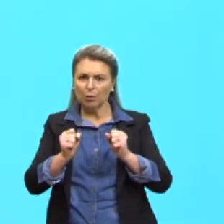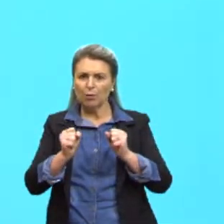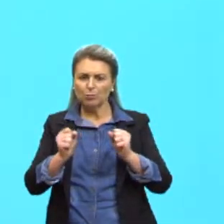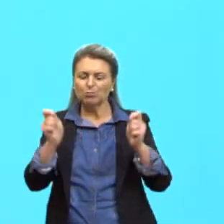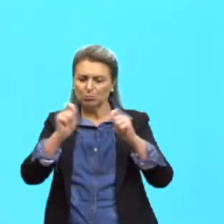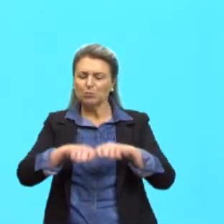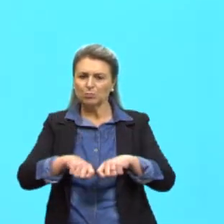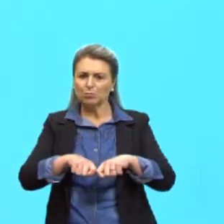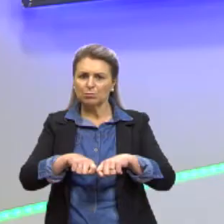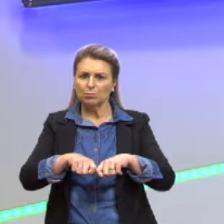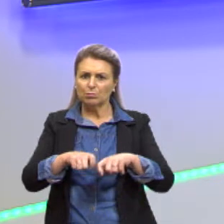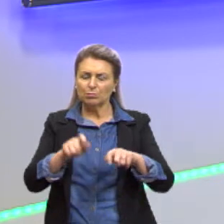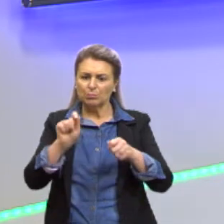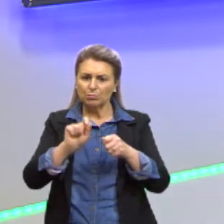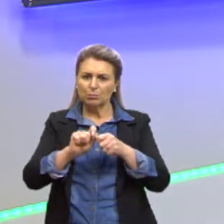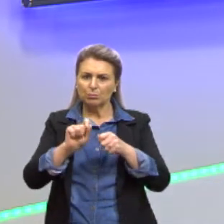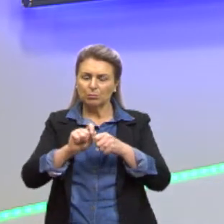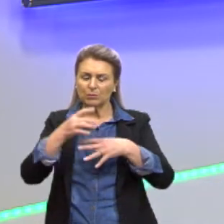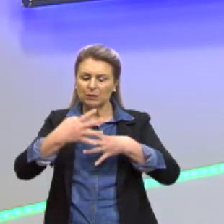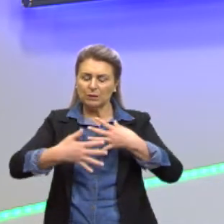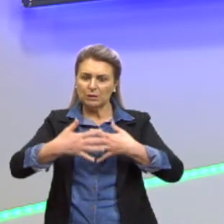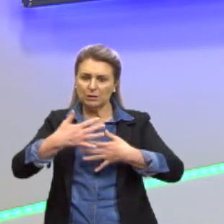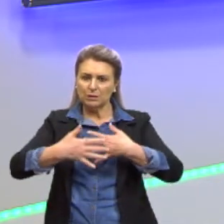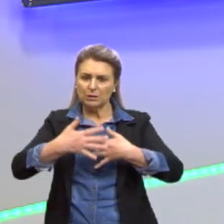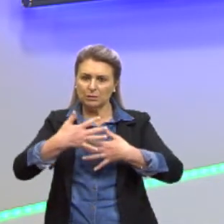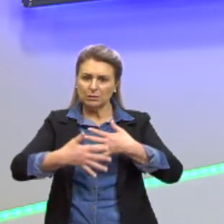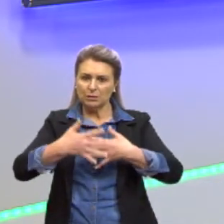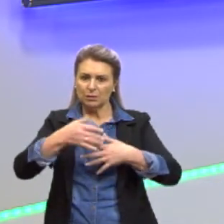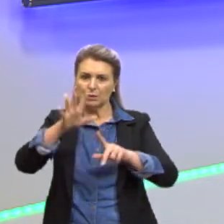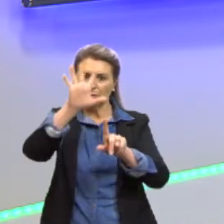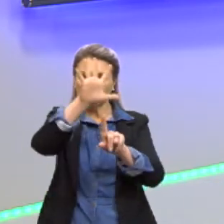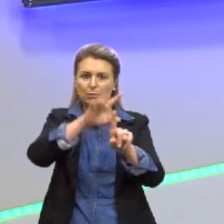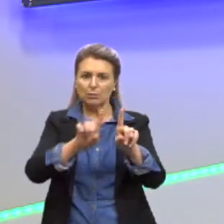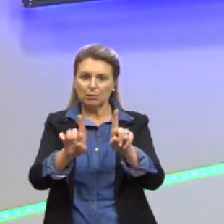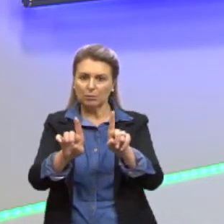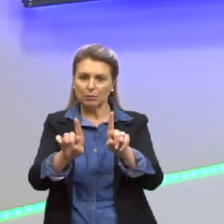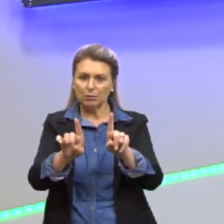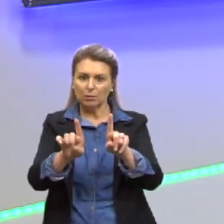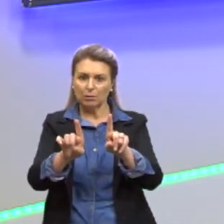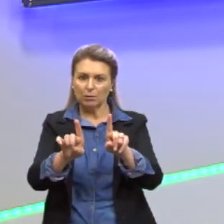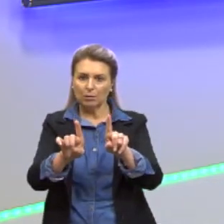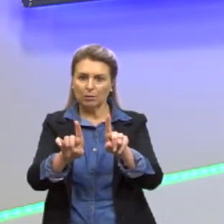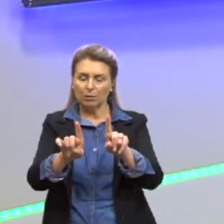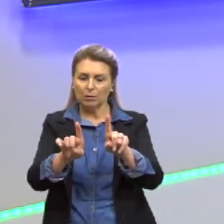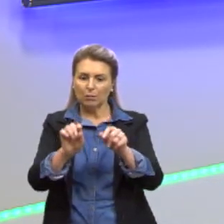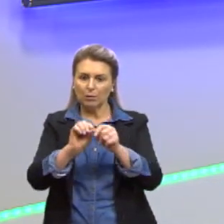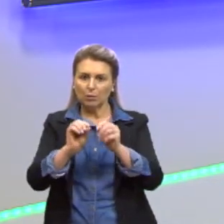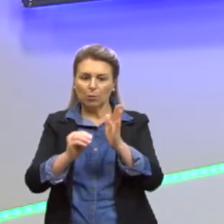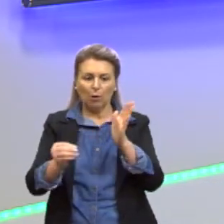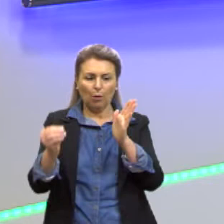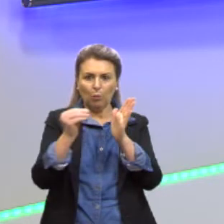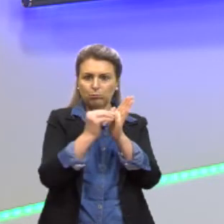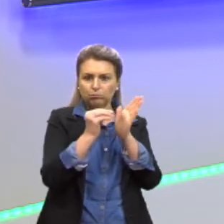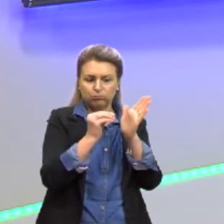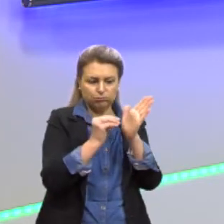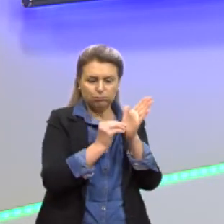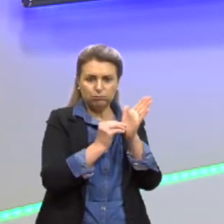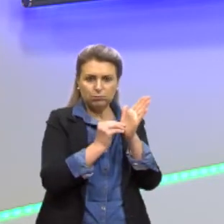estar fazendo tecidos clonados, né? Poder fazer um enxerto de algum tecido,